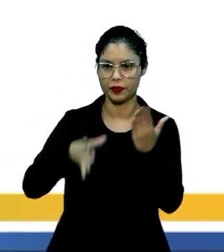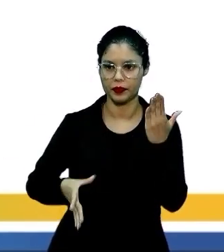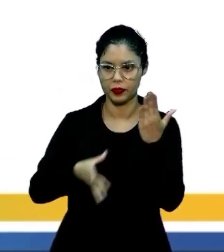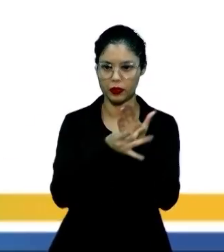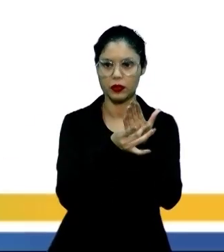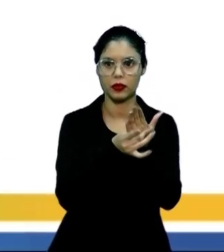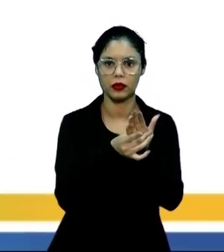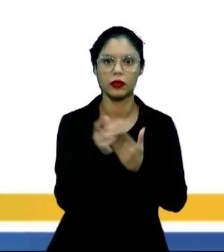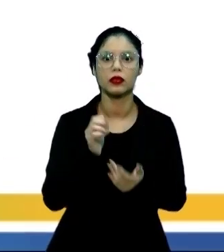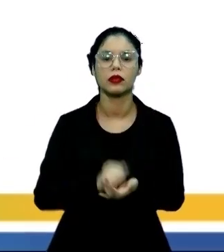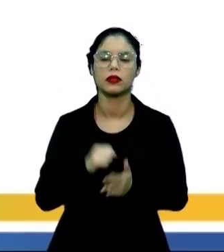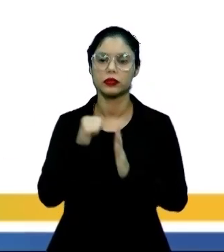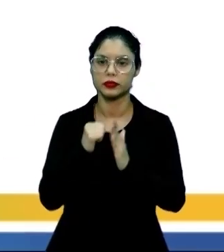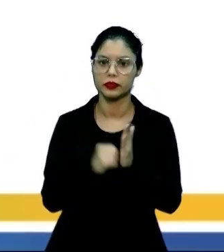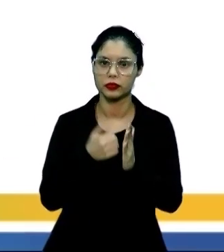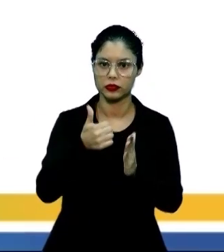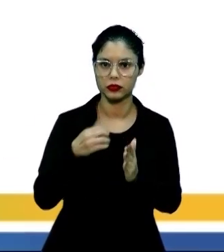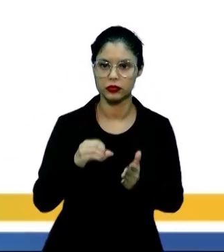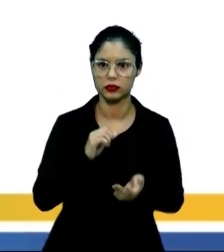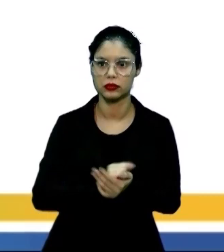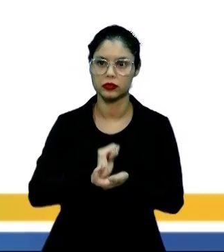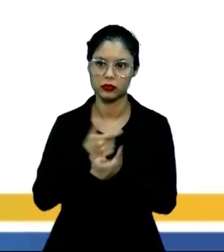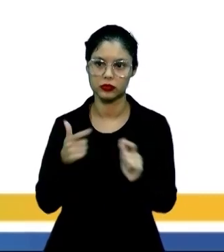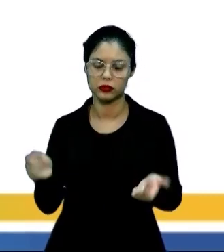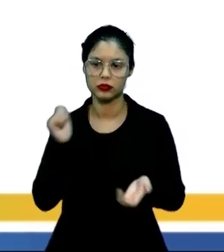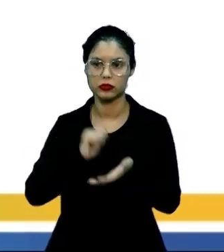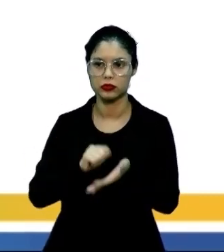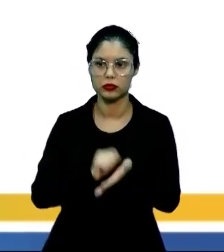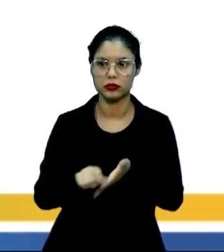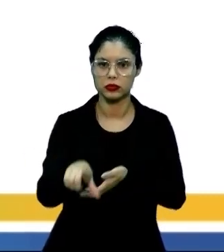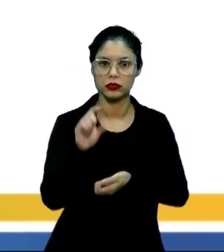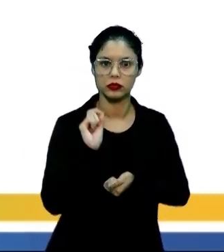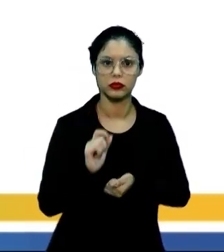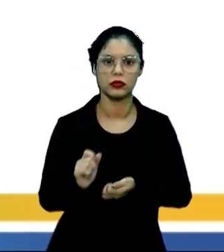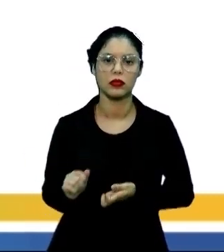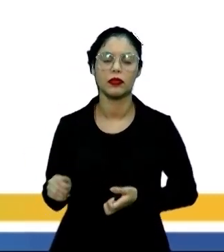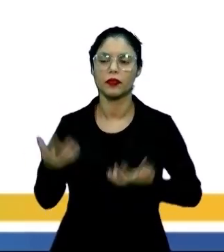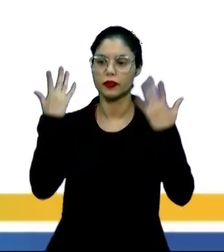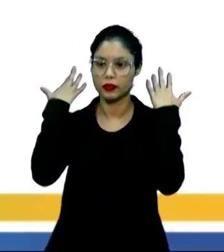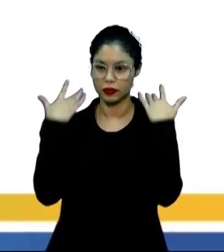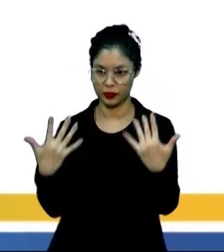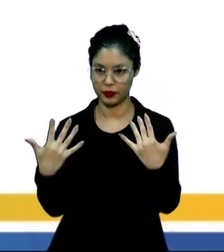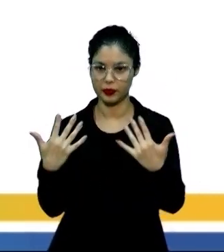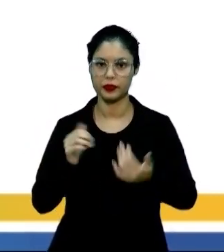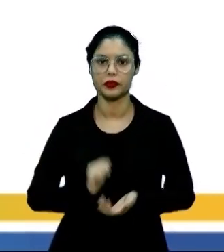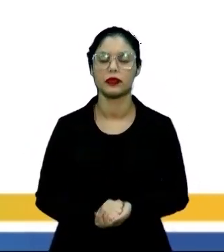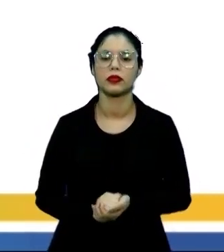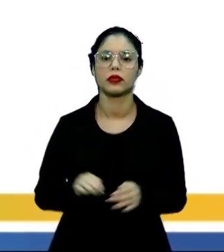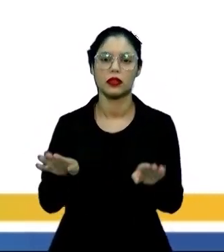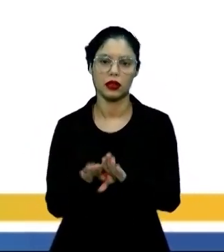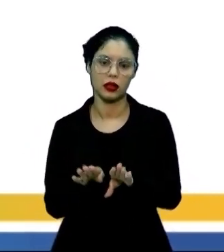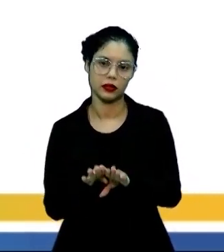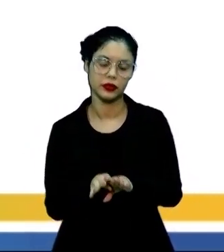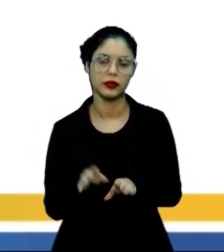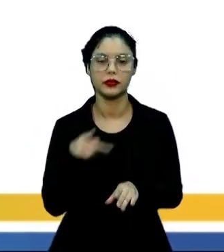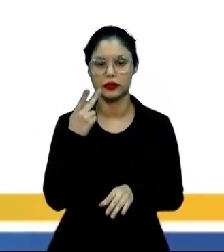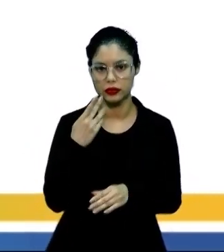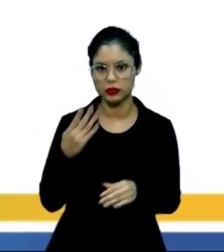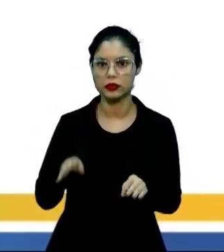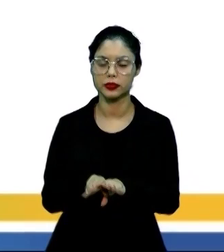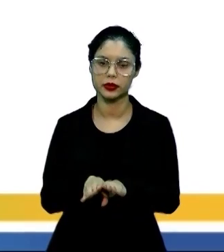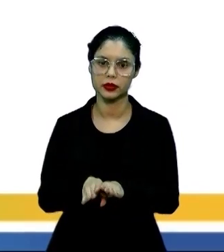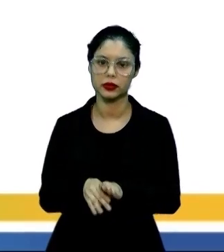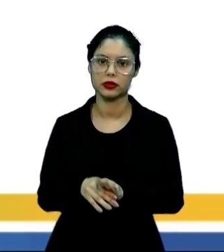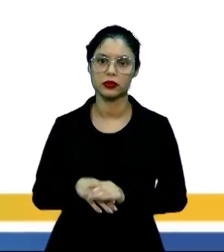final do século XIX. A maioria dos escritores nacionais preferiu se filiar ao naturalismo, que posteriormente nós falaremos sobre.